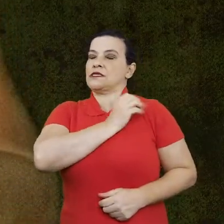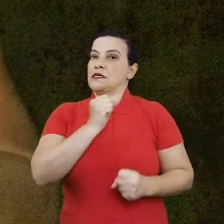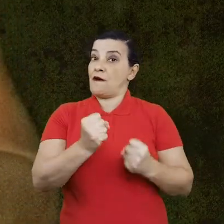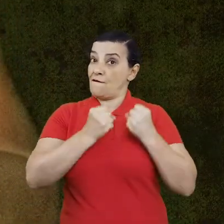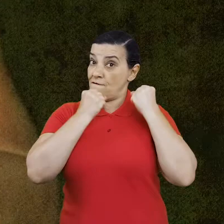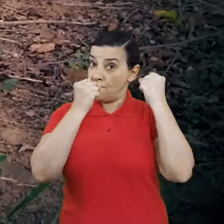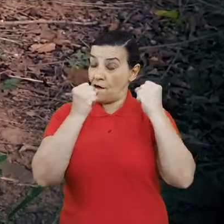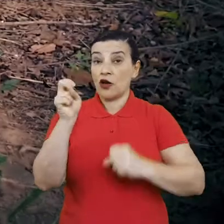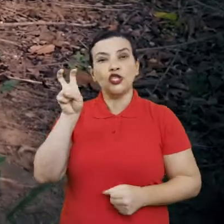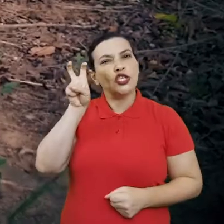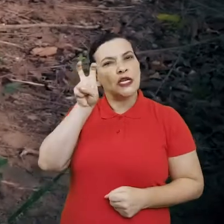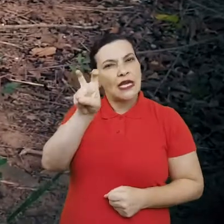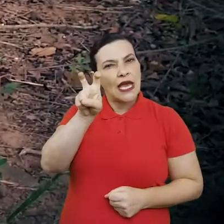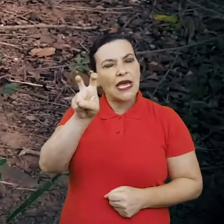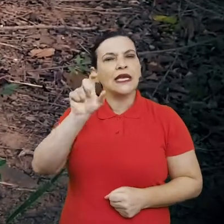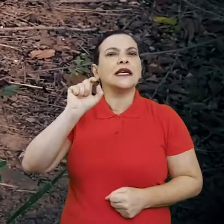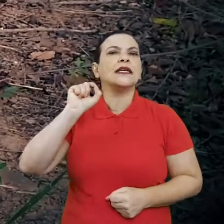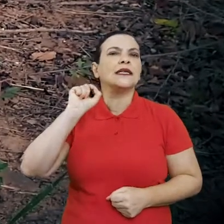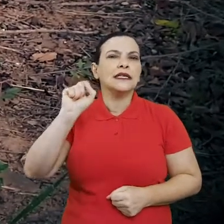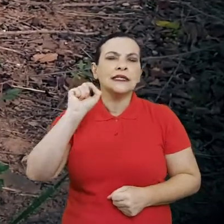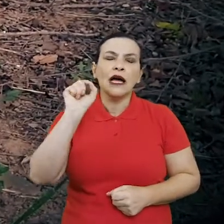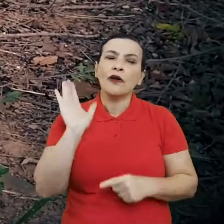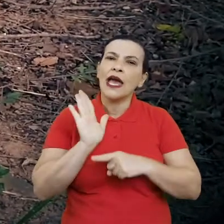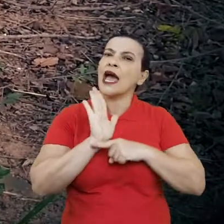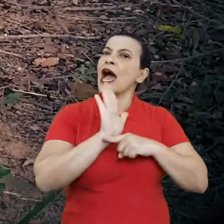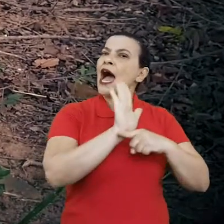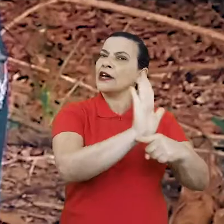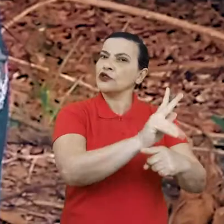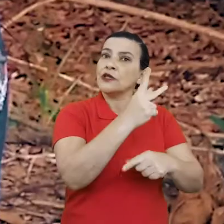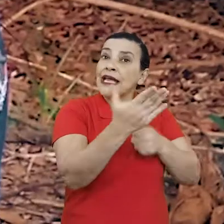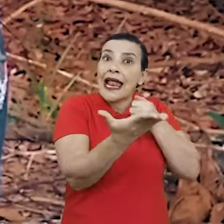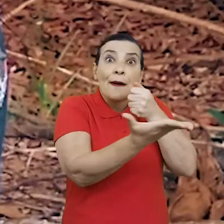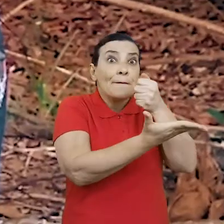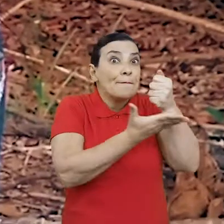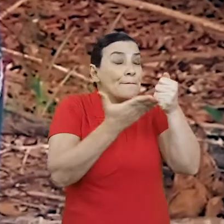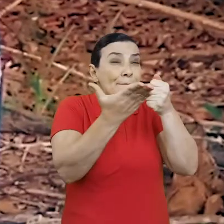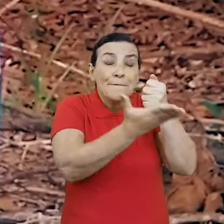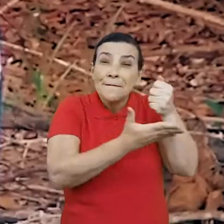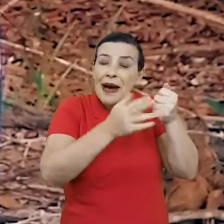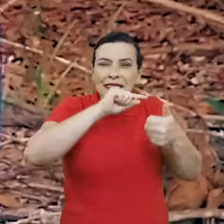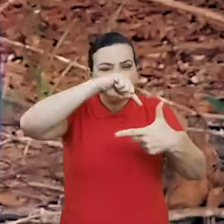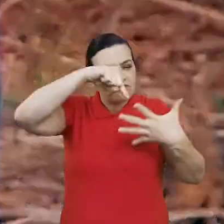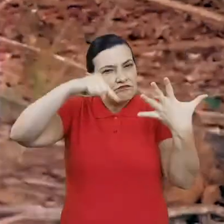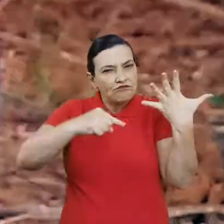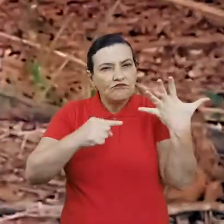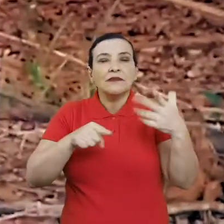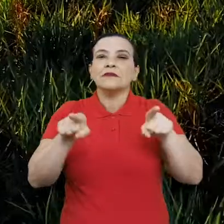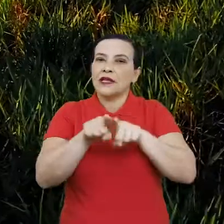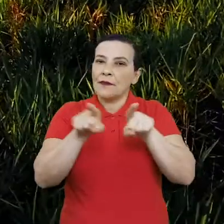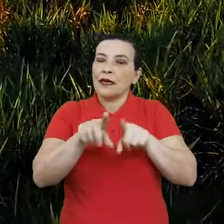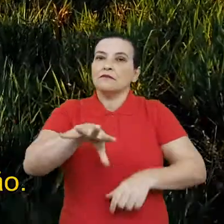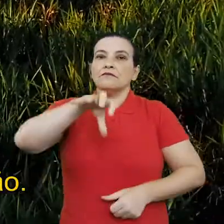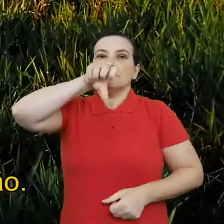etapa chama o tripé, que servirá como base para tudo. Aí vai colocar a respiração da pessoa, o